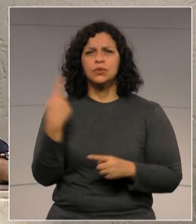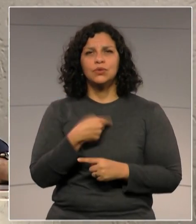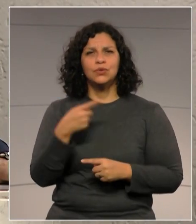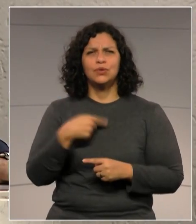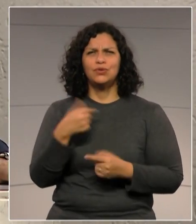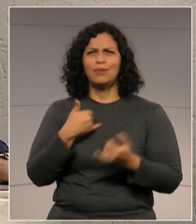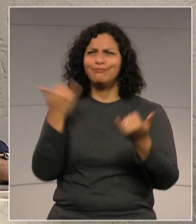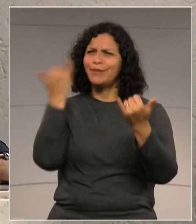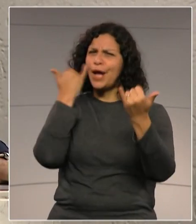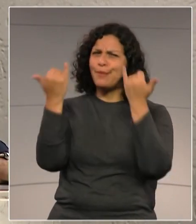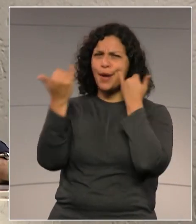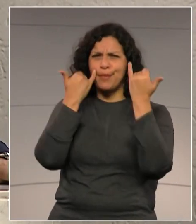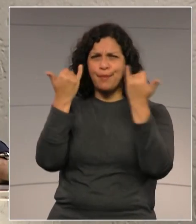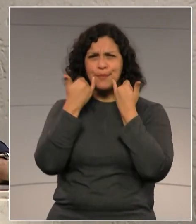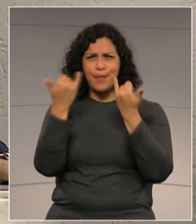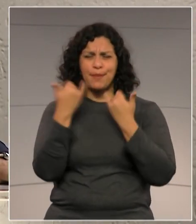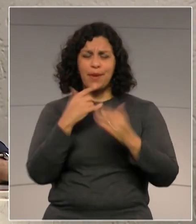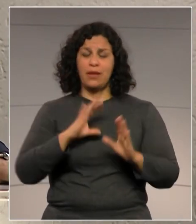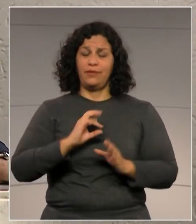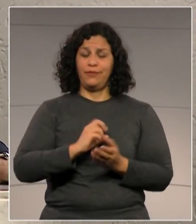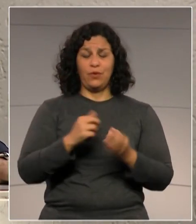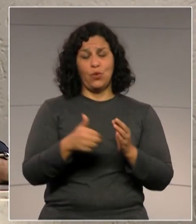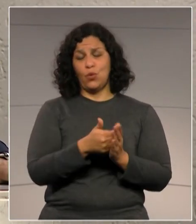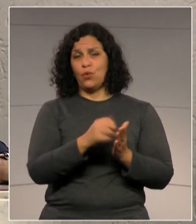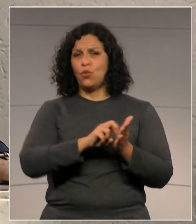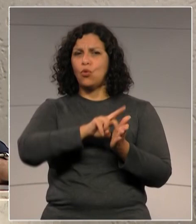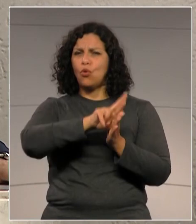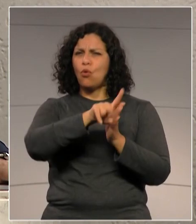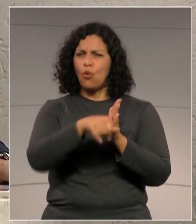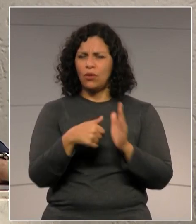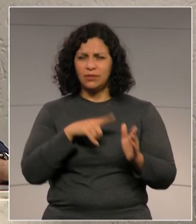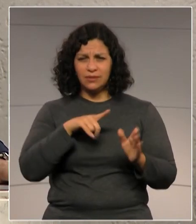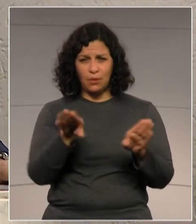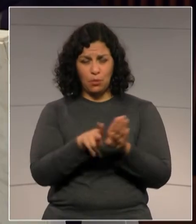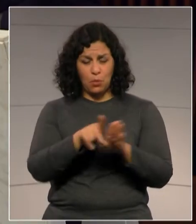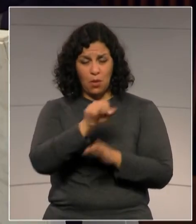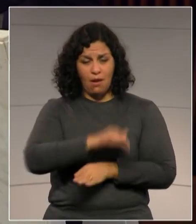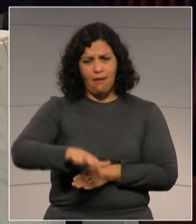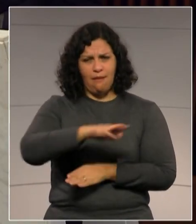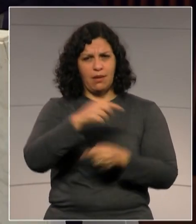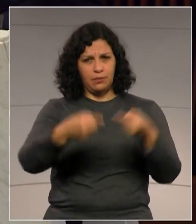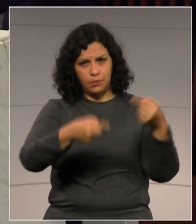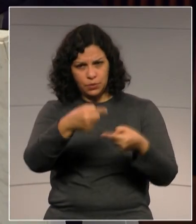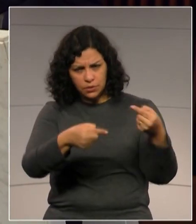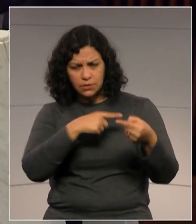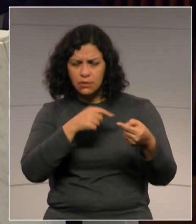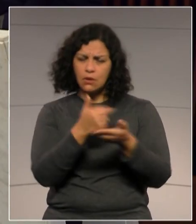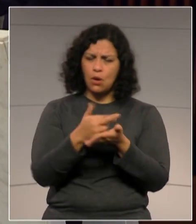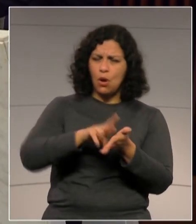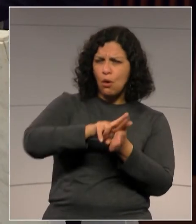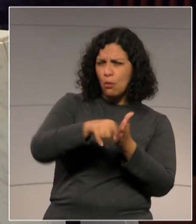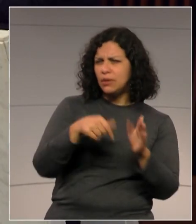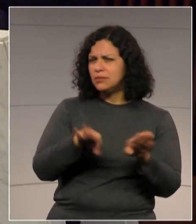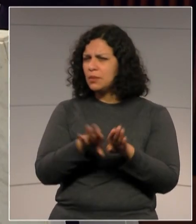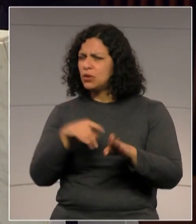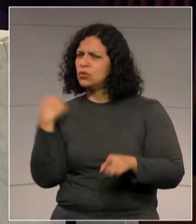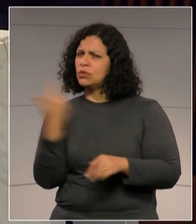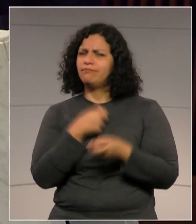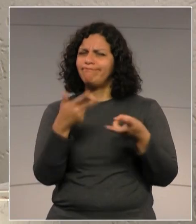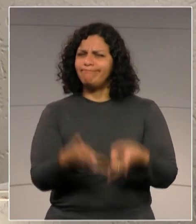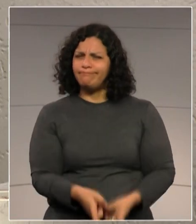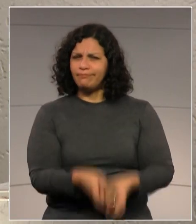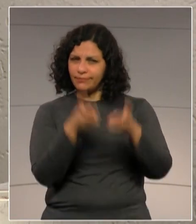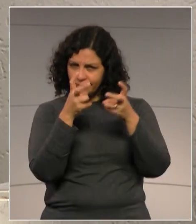cada coisa no meio político, vê cada situação. Tem muita coisa que, às vezes, a gente percebe